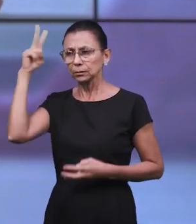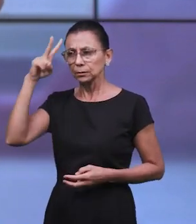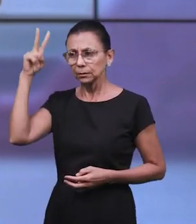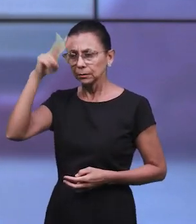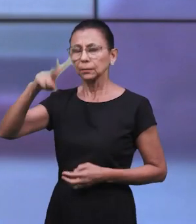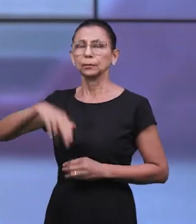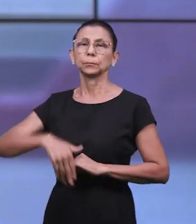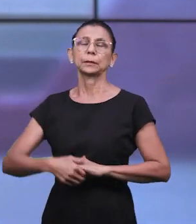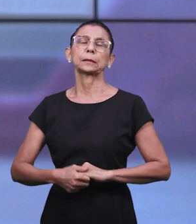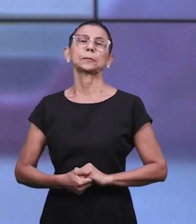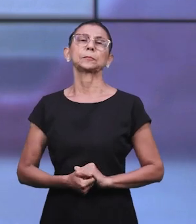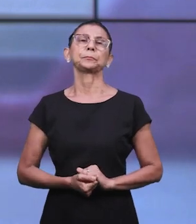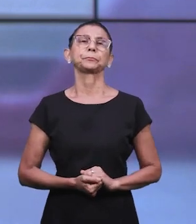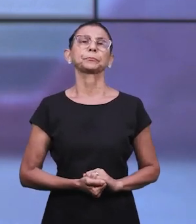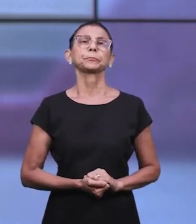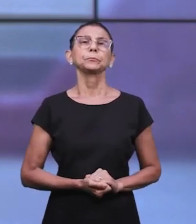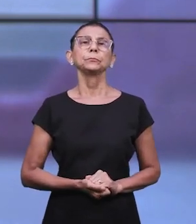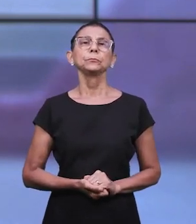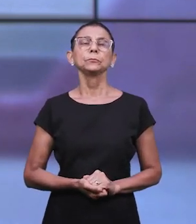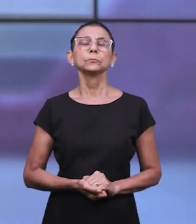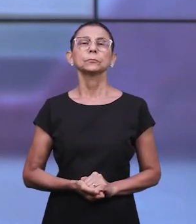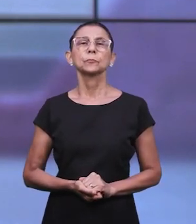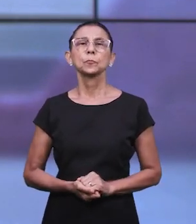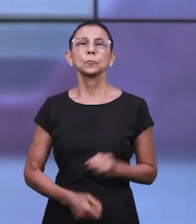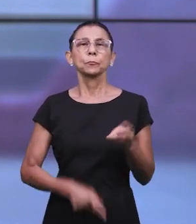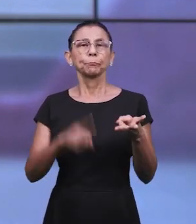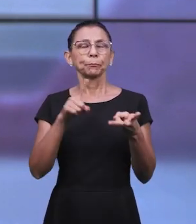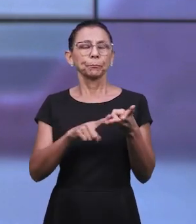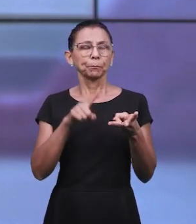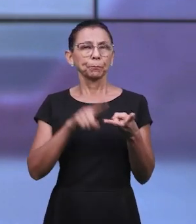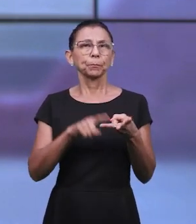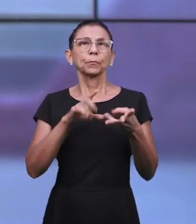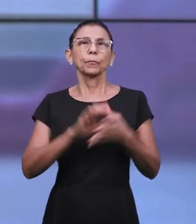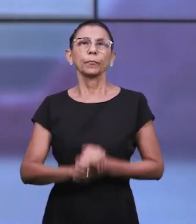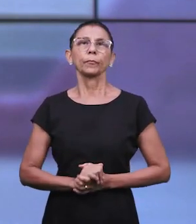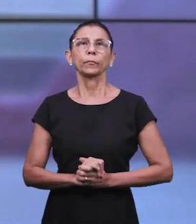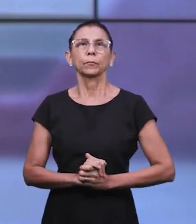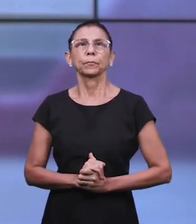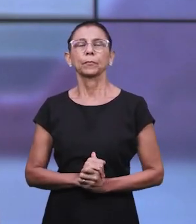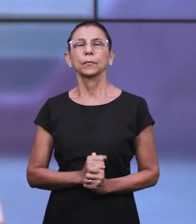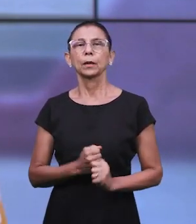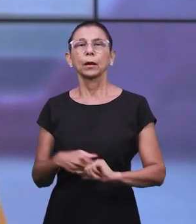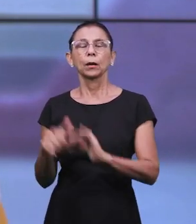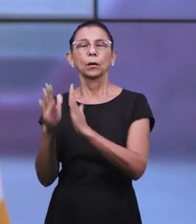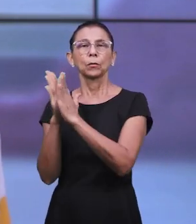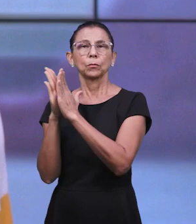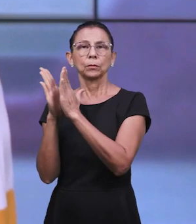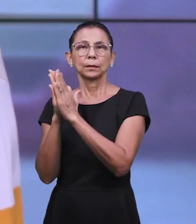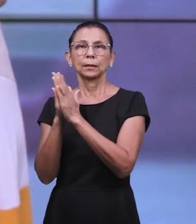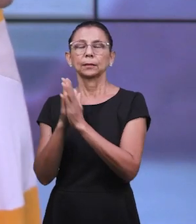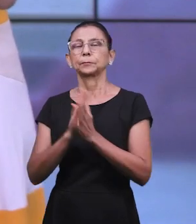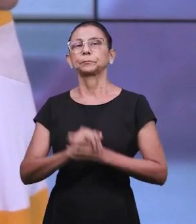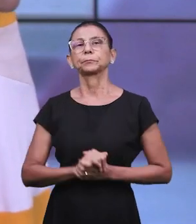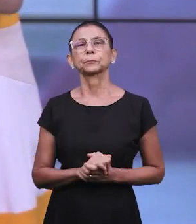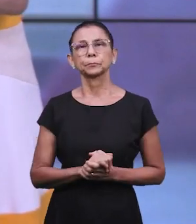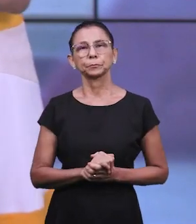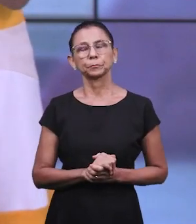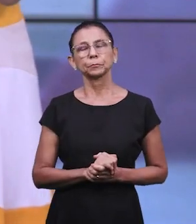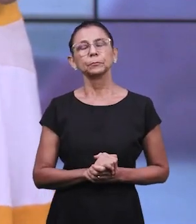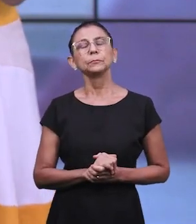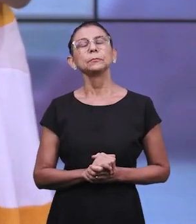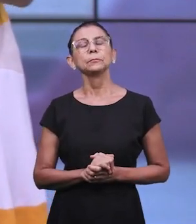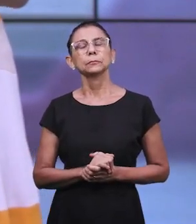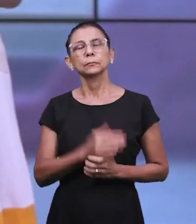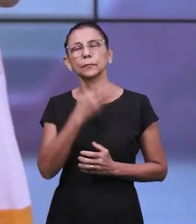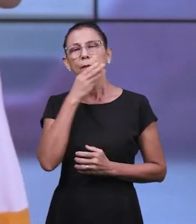para aquela ordem que ele havia dado a Esther. E o terceiro aspecto é interceder. Interceder